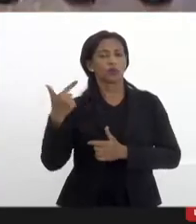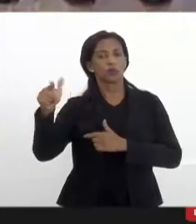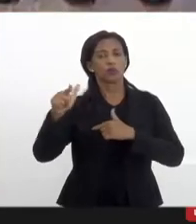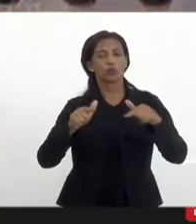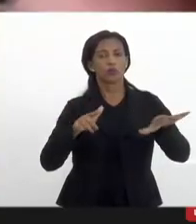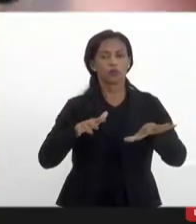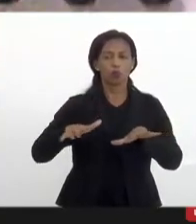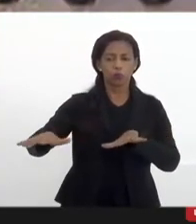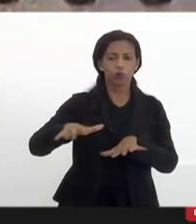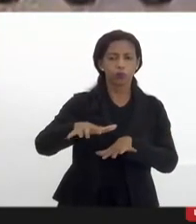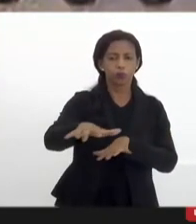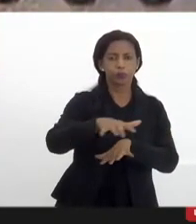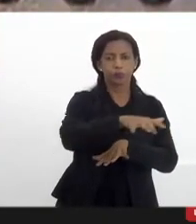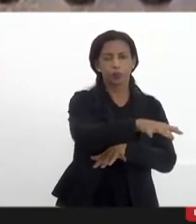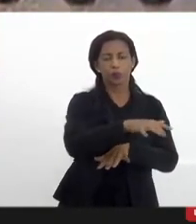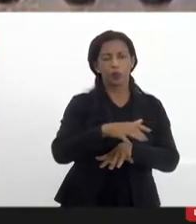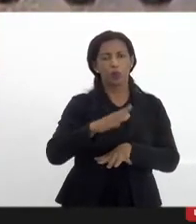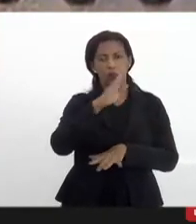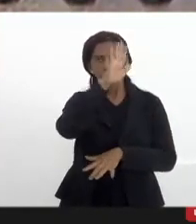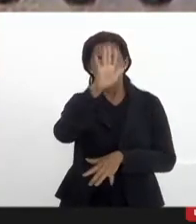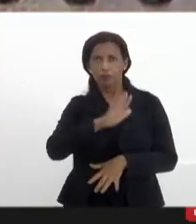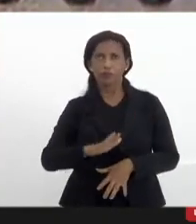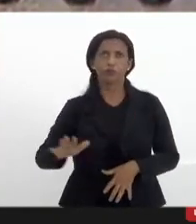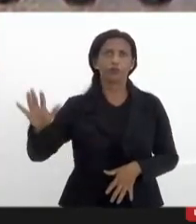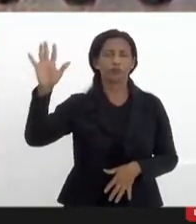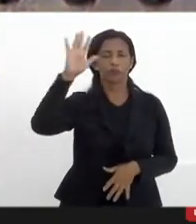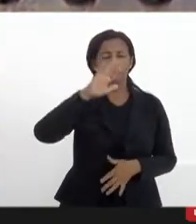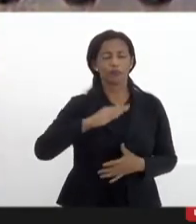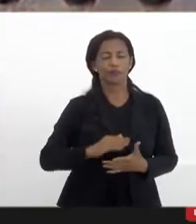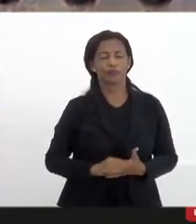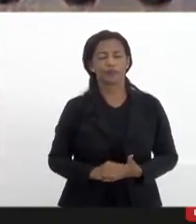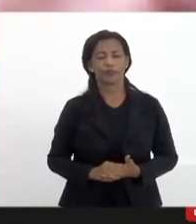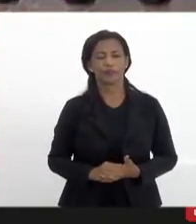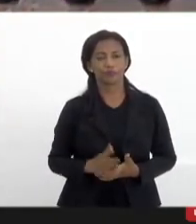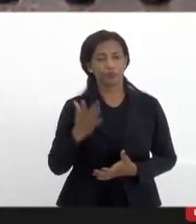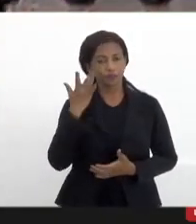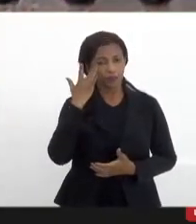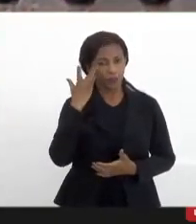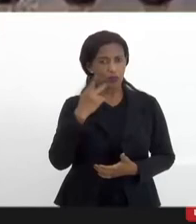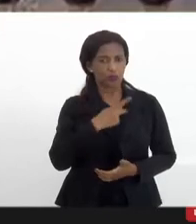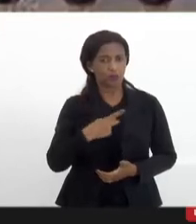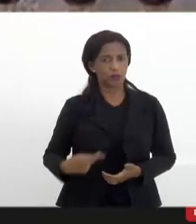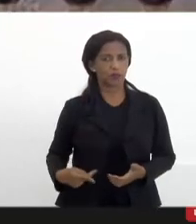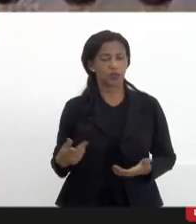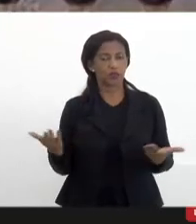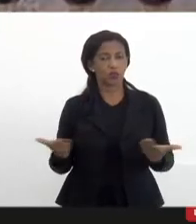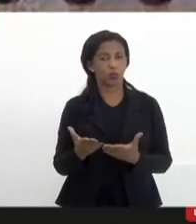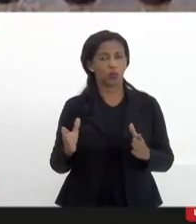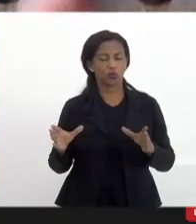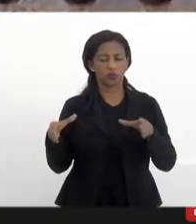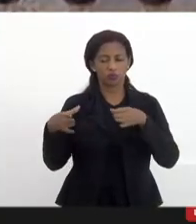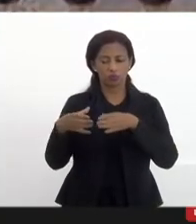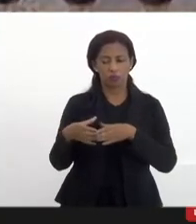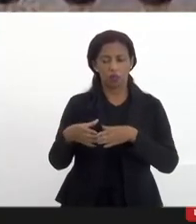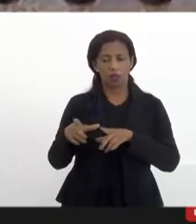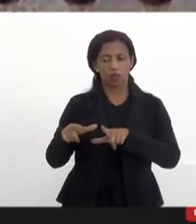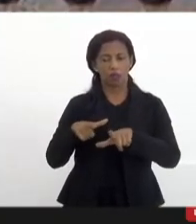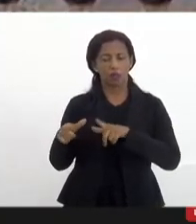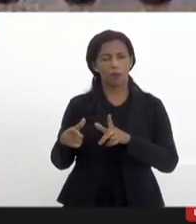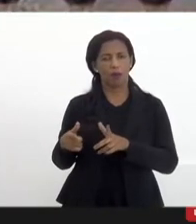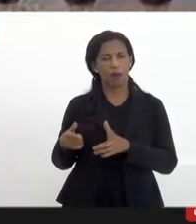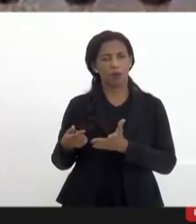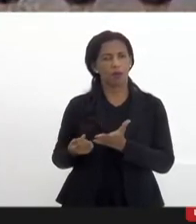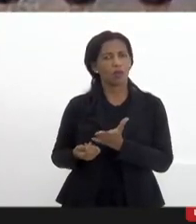territórios ao longo de todo esse Brasil eu acho que presidindo hoje a Comissão de Trabalho e Renda Valdeck e demais